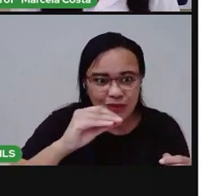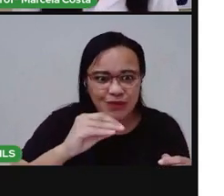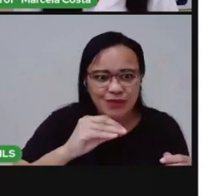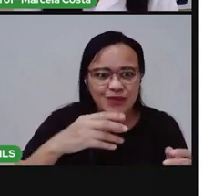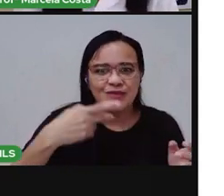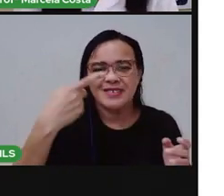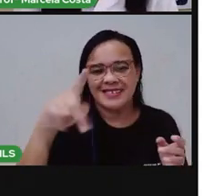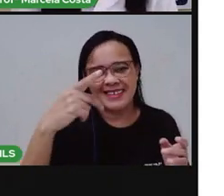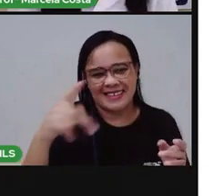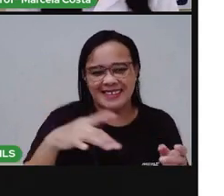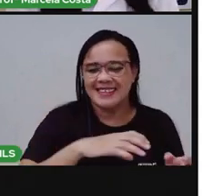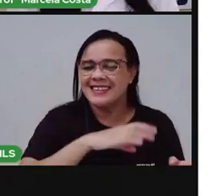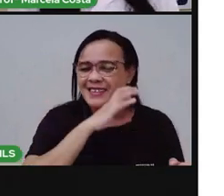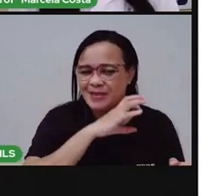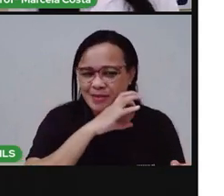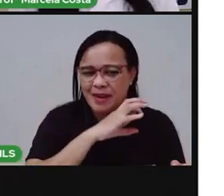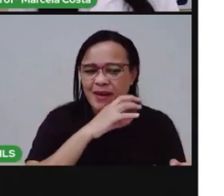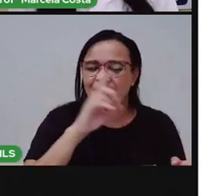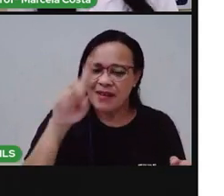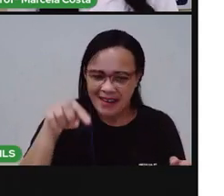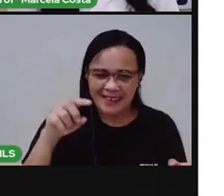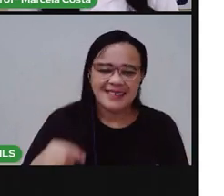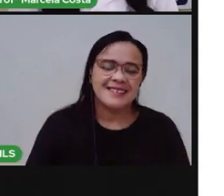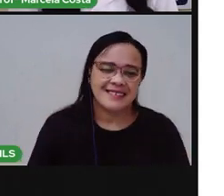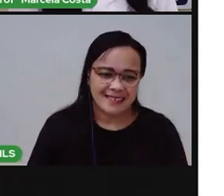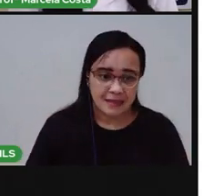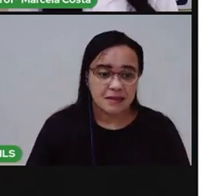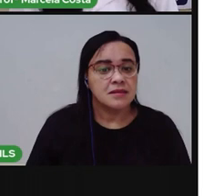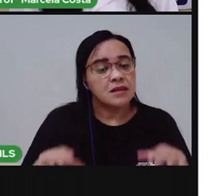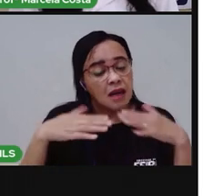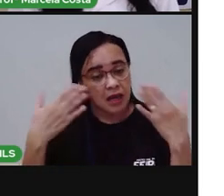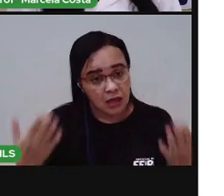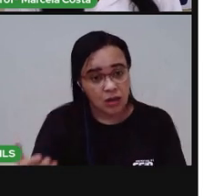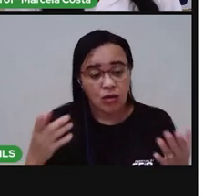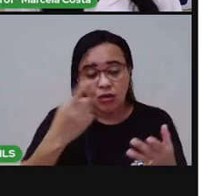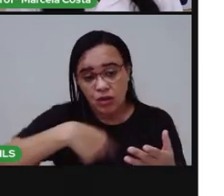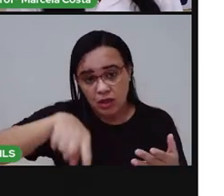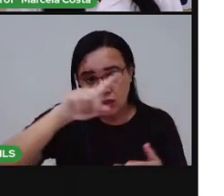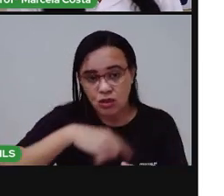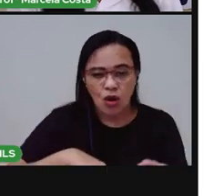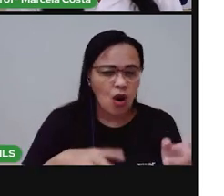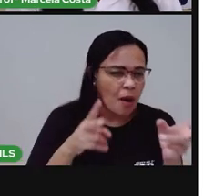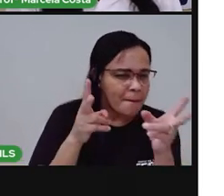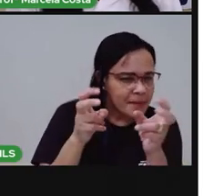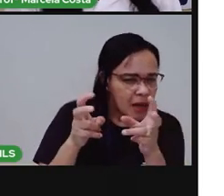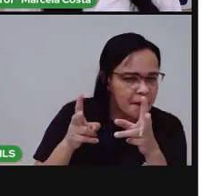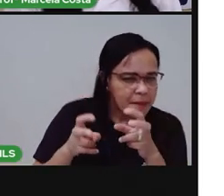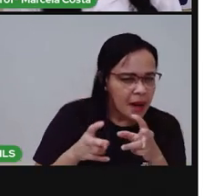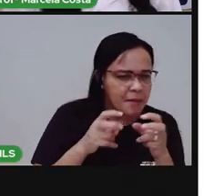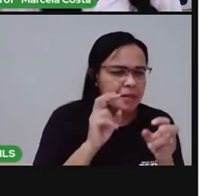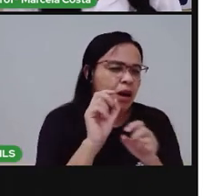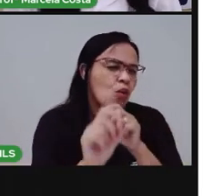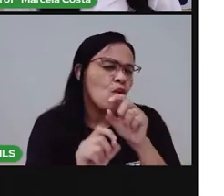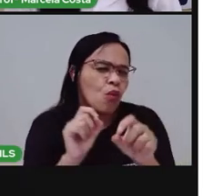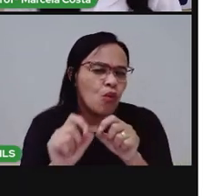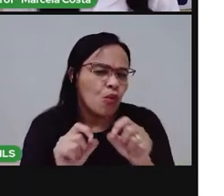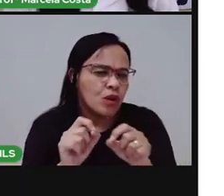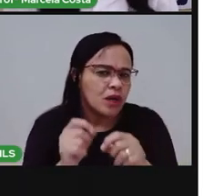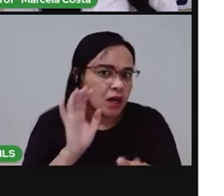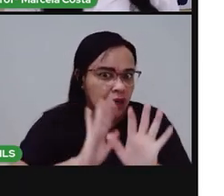Agora vamos ver alguns cuidados que a gente pode ter com os animais que a gente encontra na rua, que muitas vezes estão ali